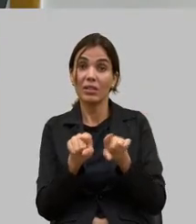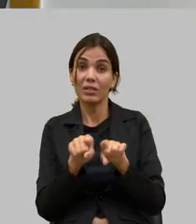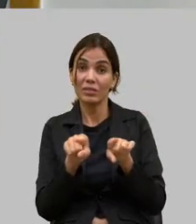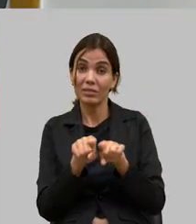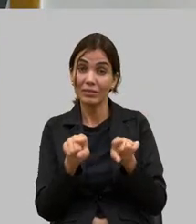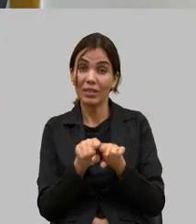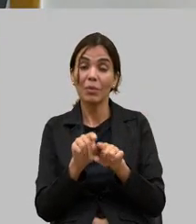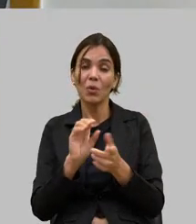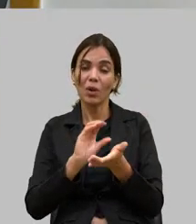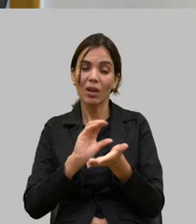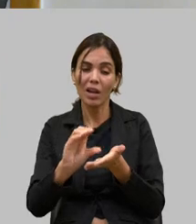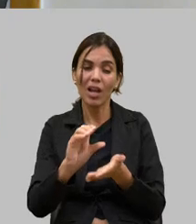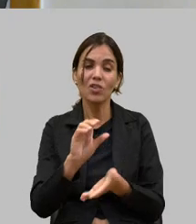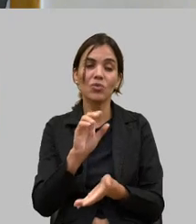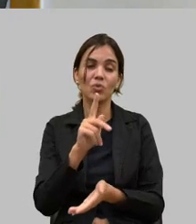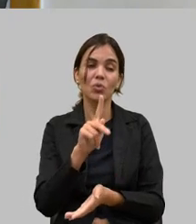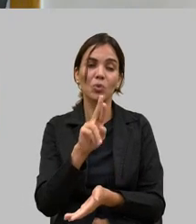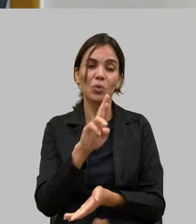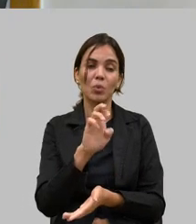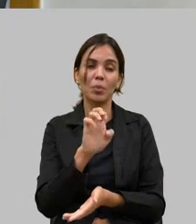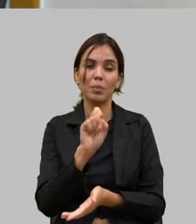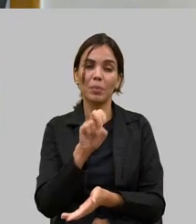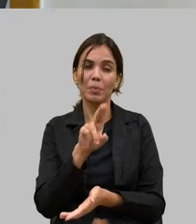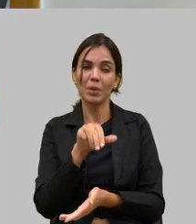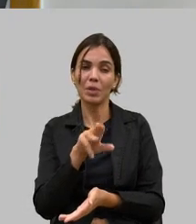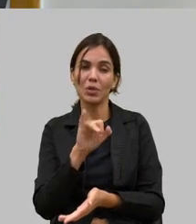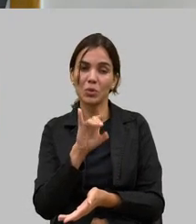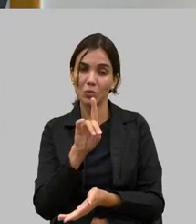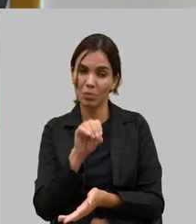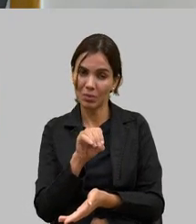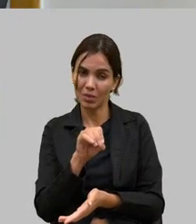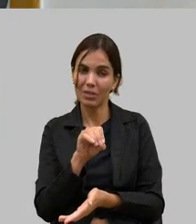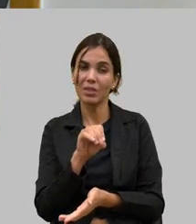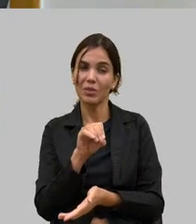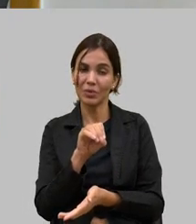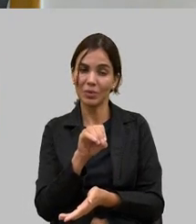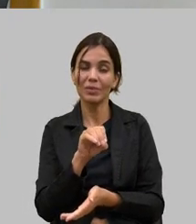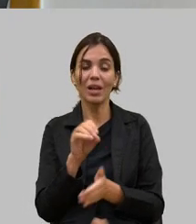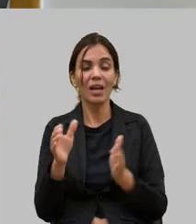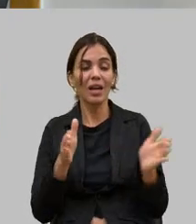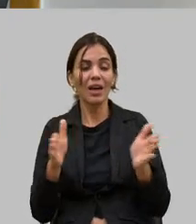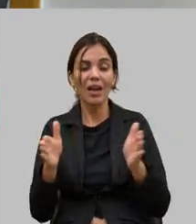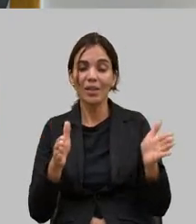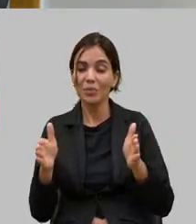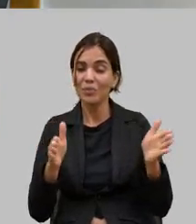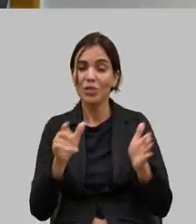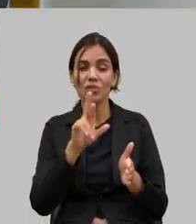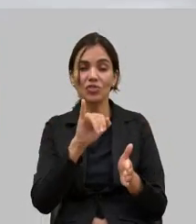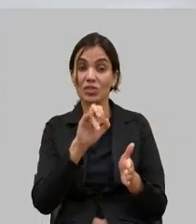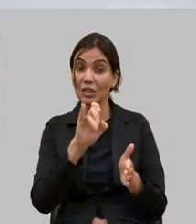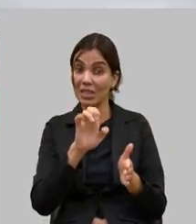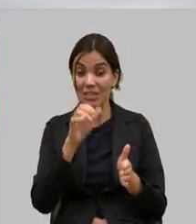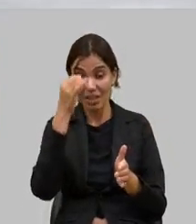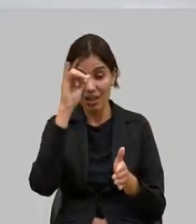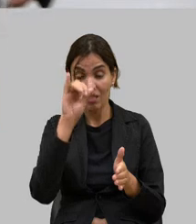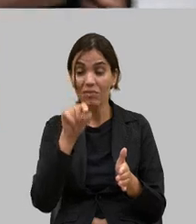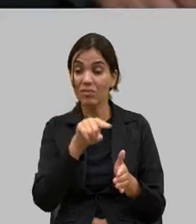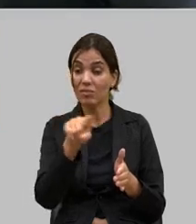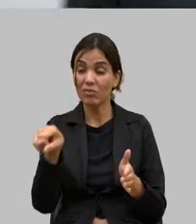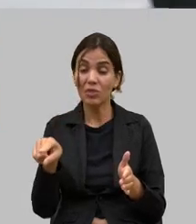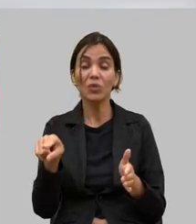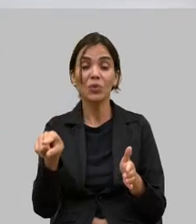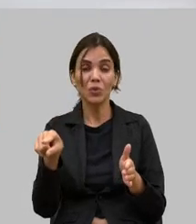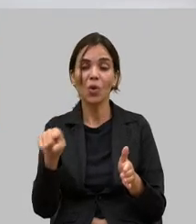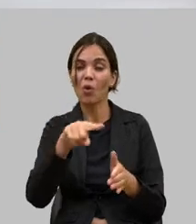de 12% que 9,5% aguentou esses laticínios aí durante a crise muitos não quebraram por causa do crédito